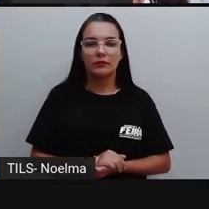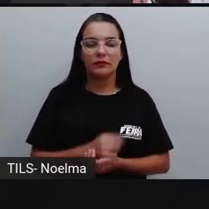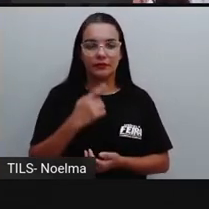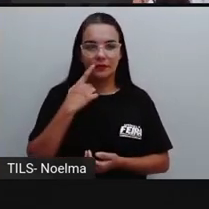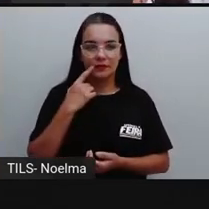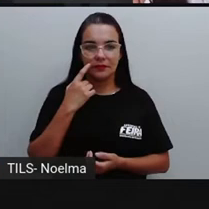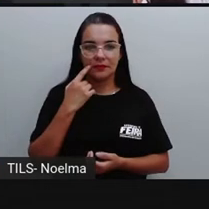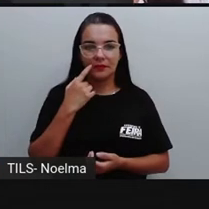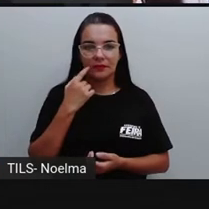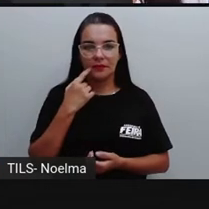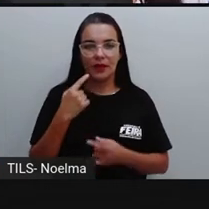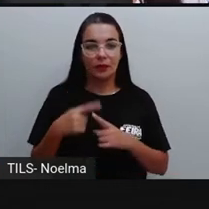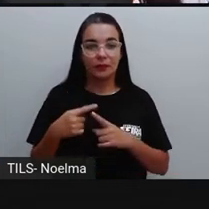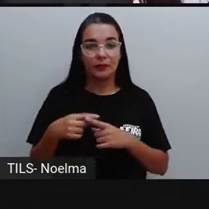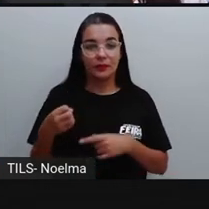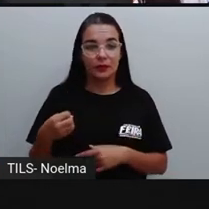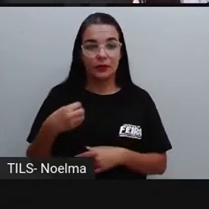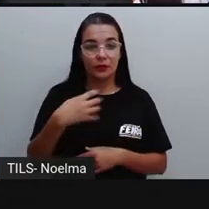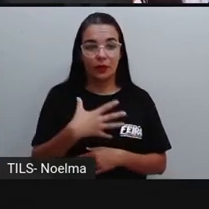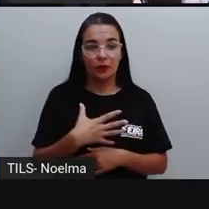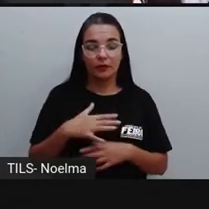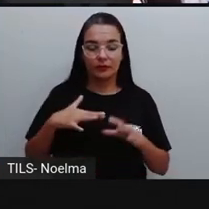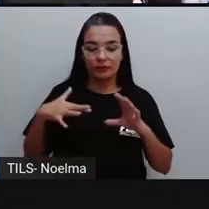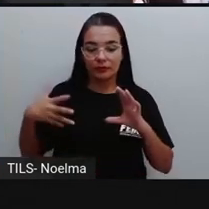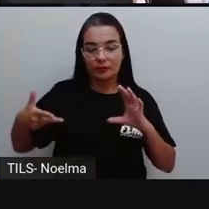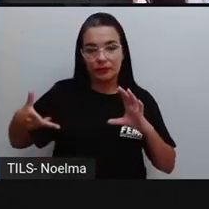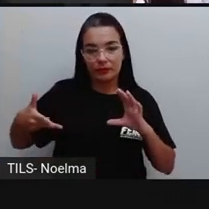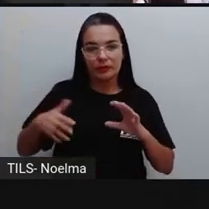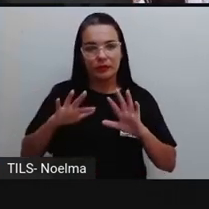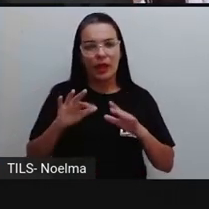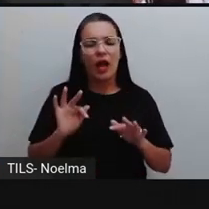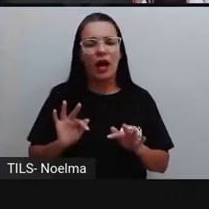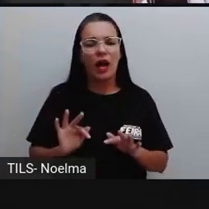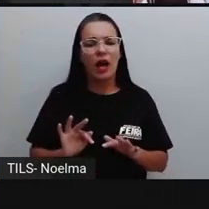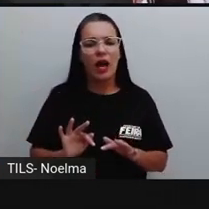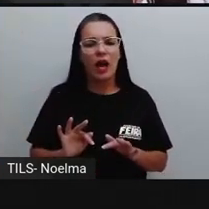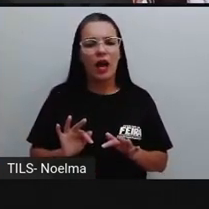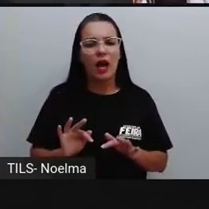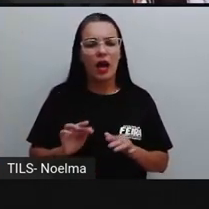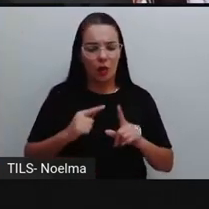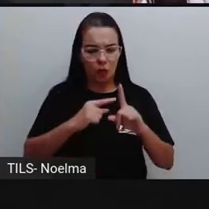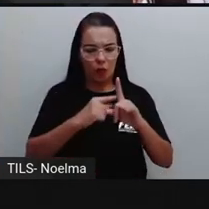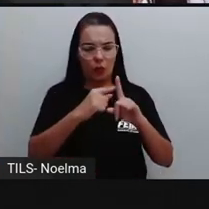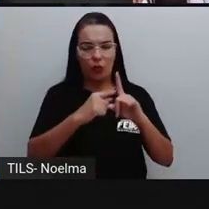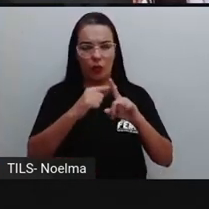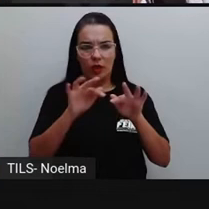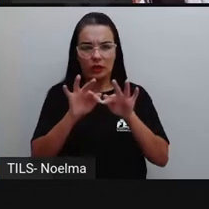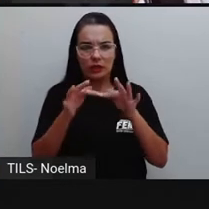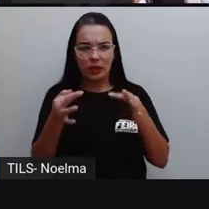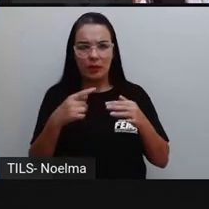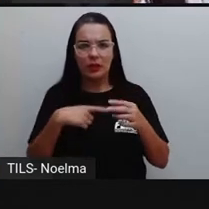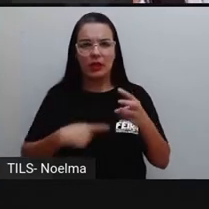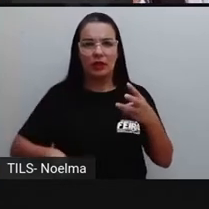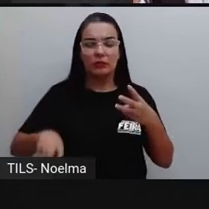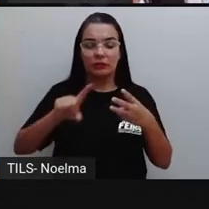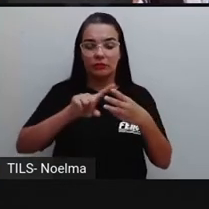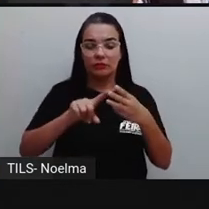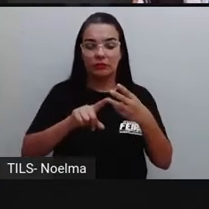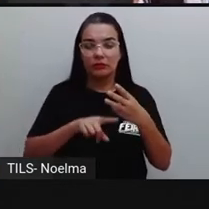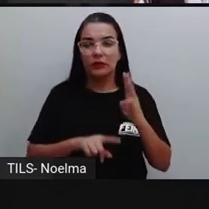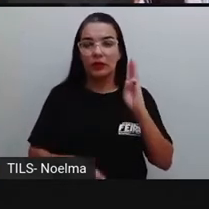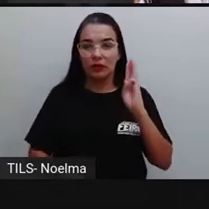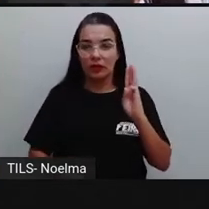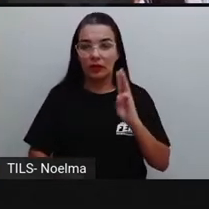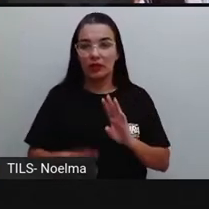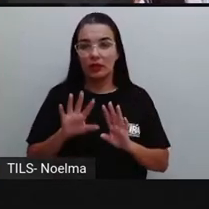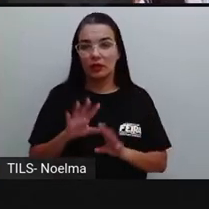3 é uma nova classe. Então, na unidade simples, nós temos o quê? Nós temos